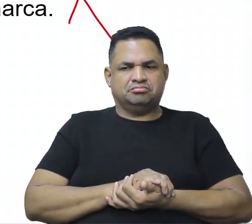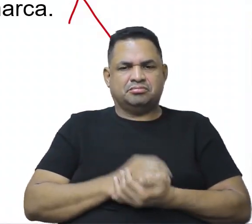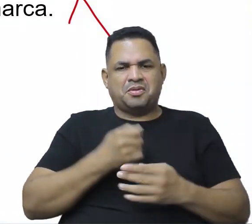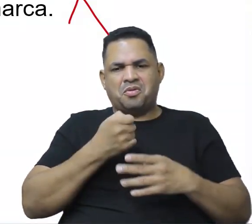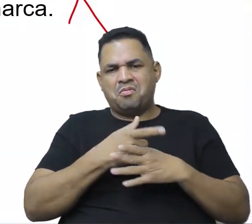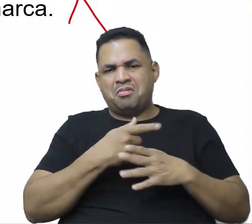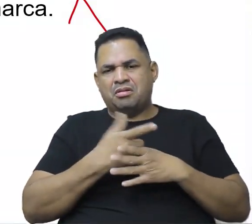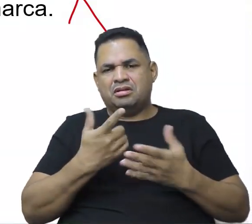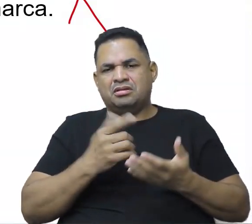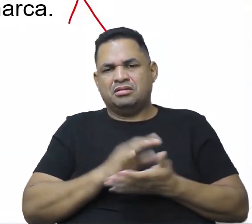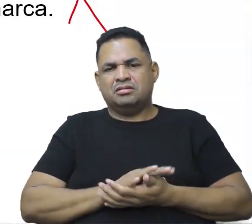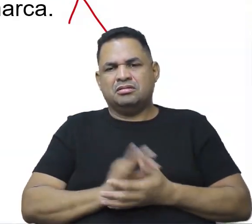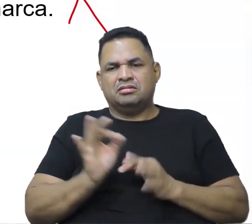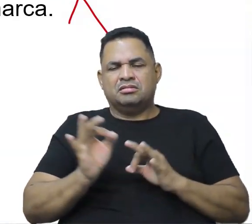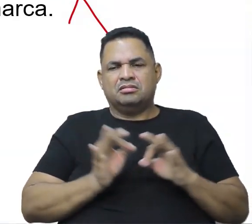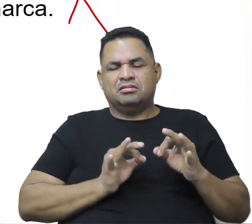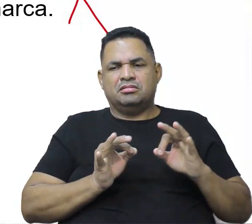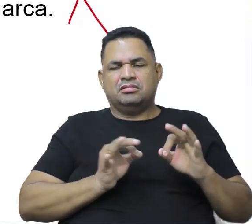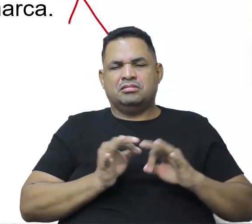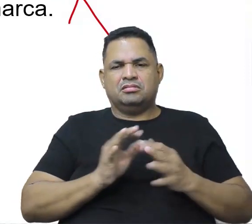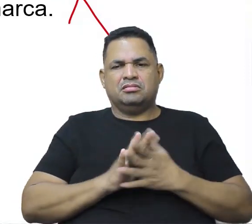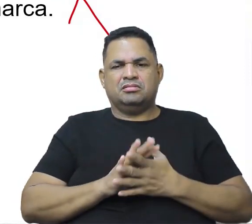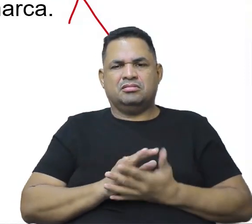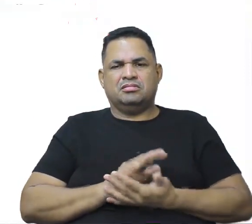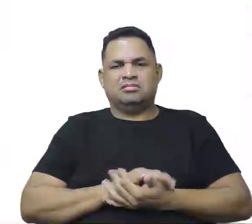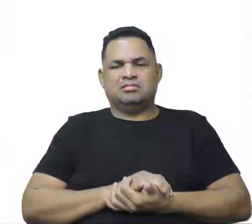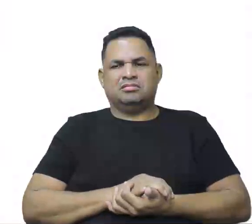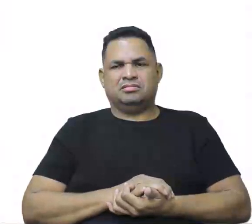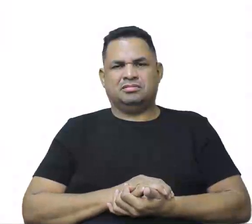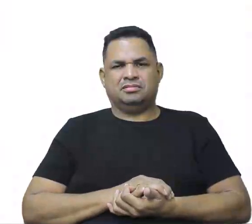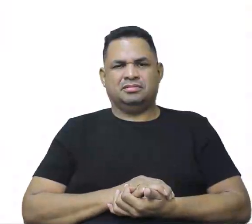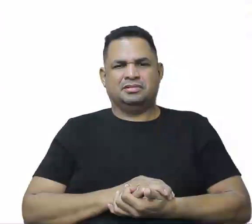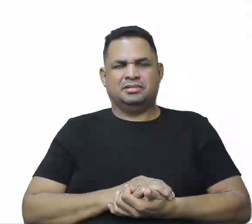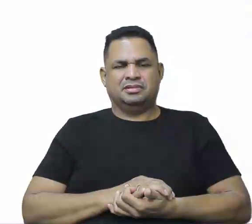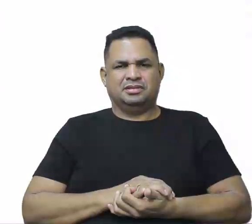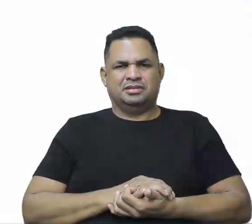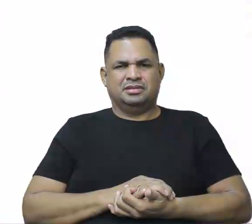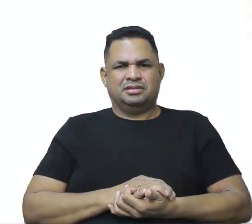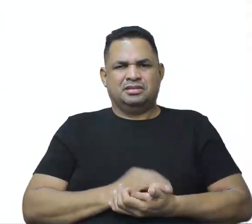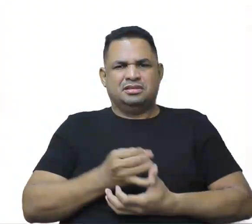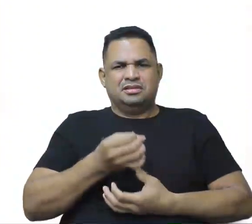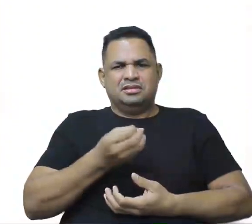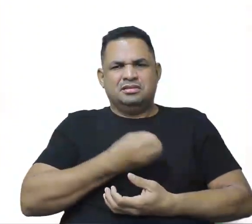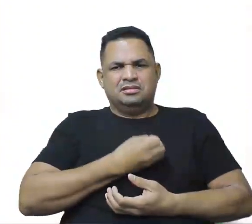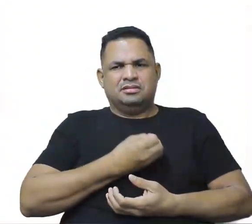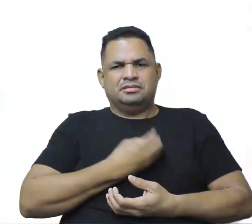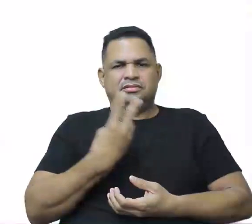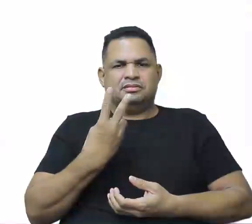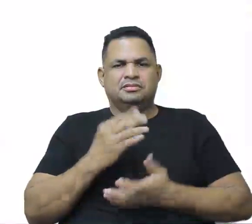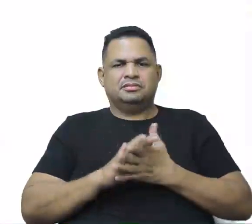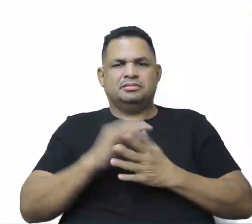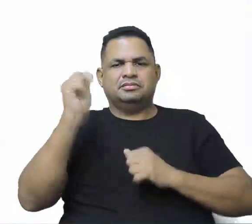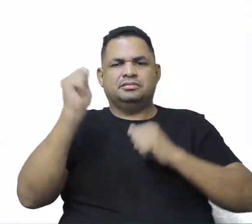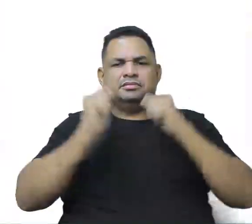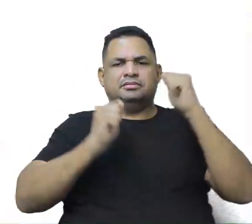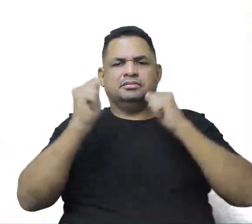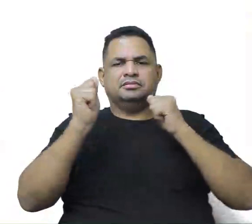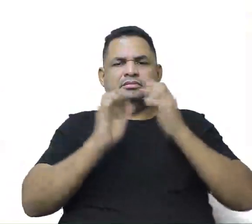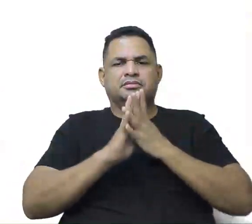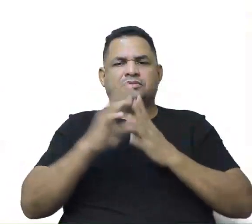comprando, né? Essa criação dessas necessidades de consumo. questão 2, a indústria cultural,